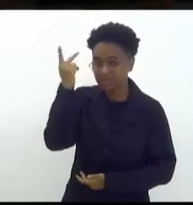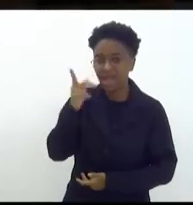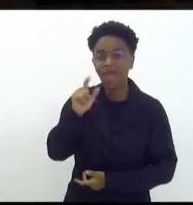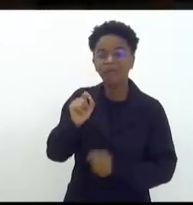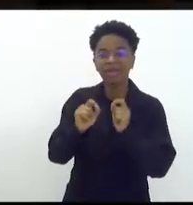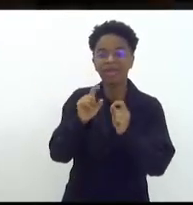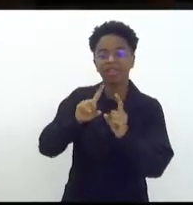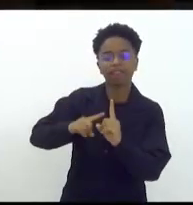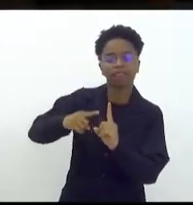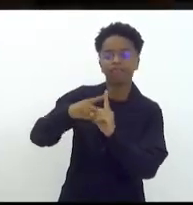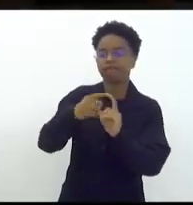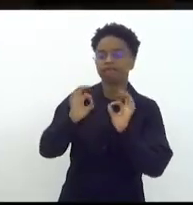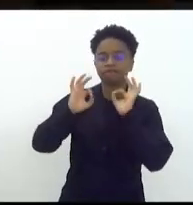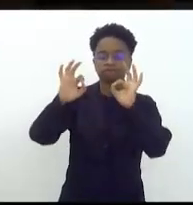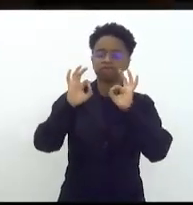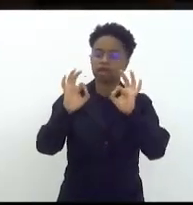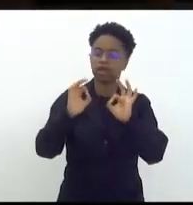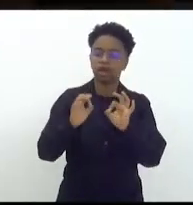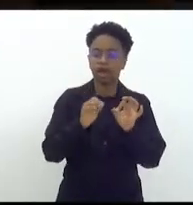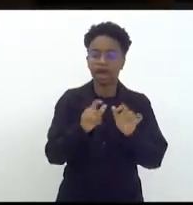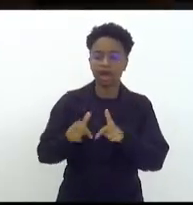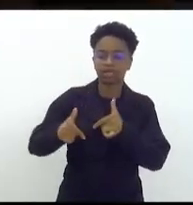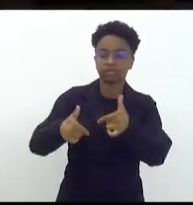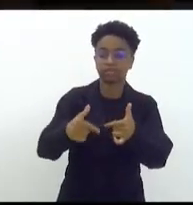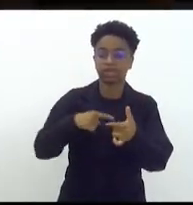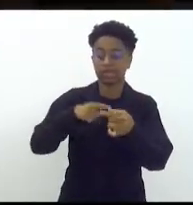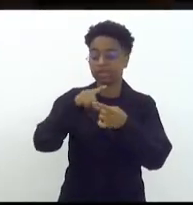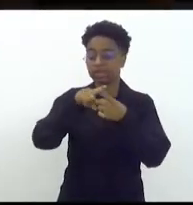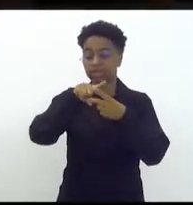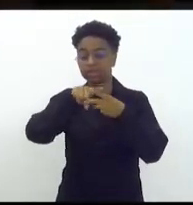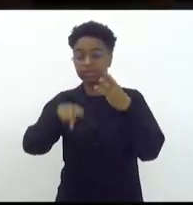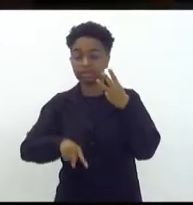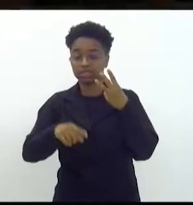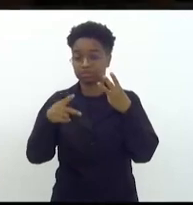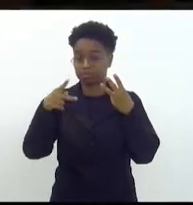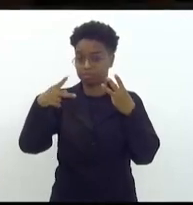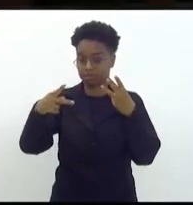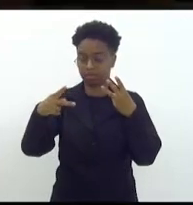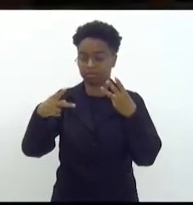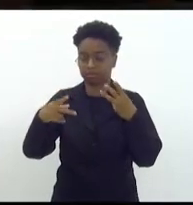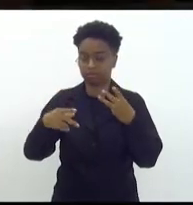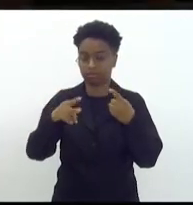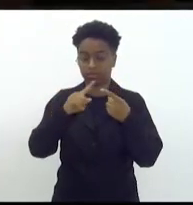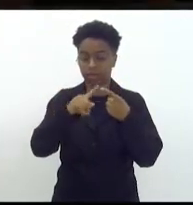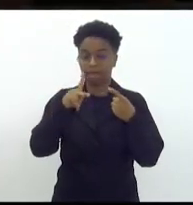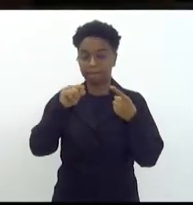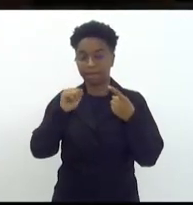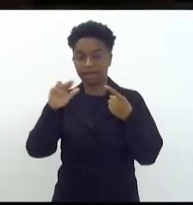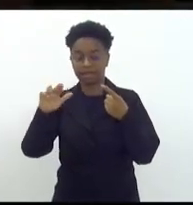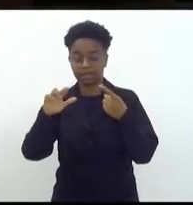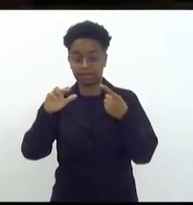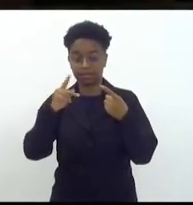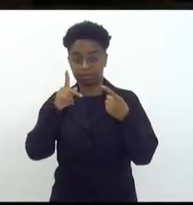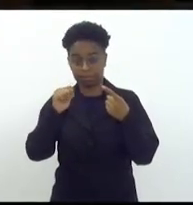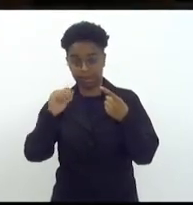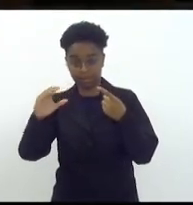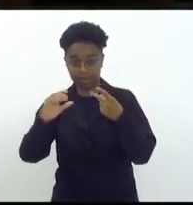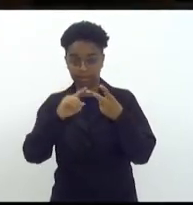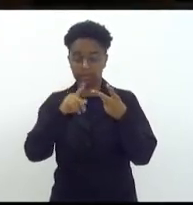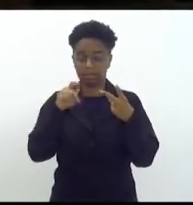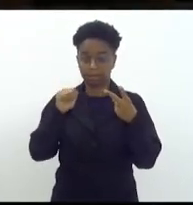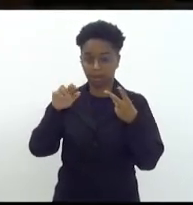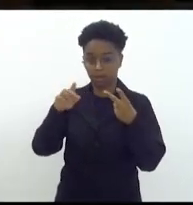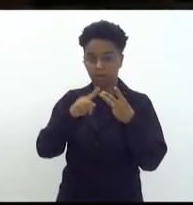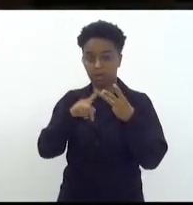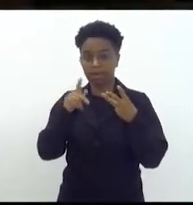sucesso daquela operação de três PACs de três P's PAC PAU e PAN então todo